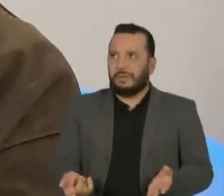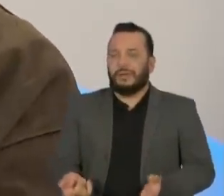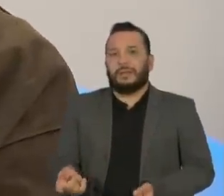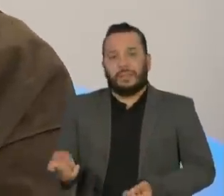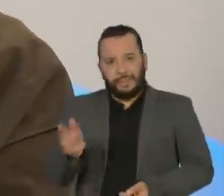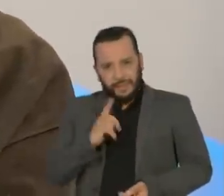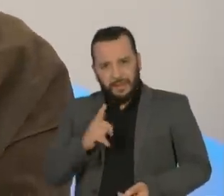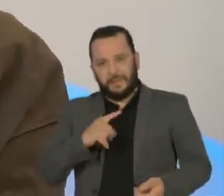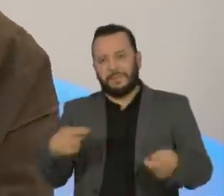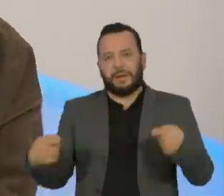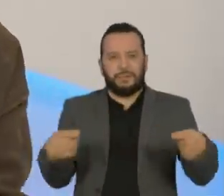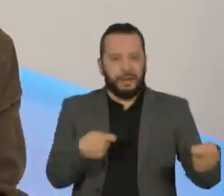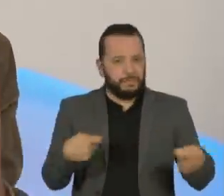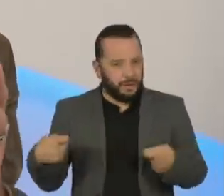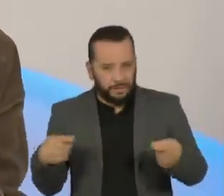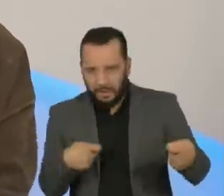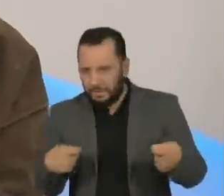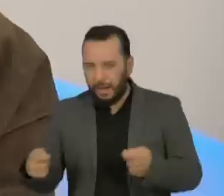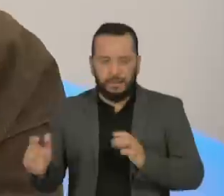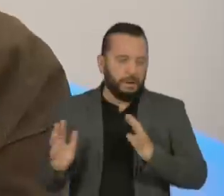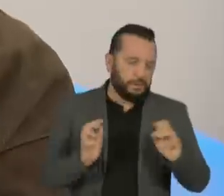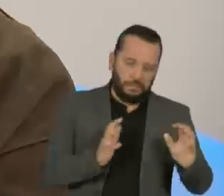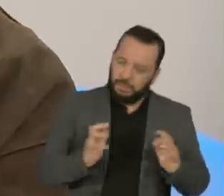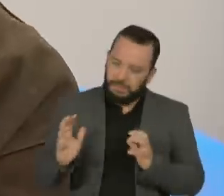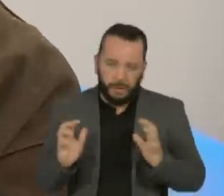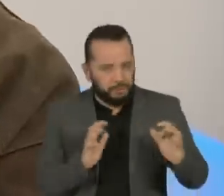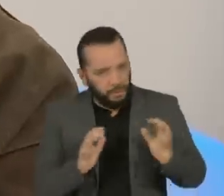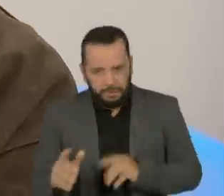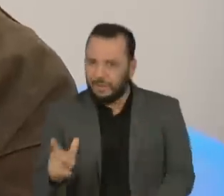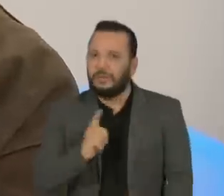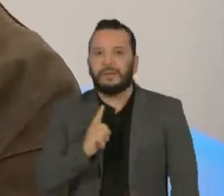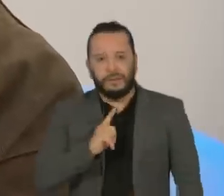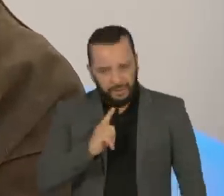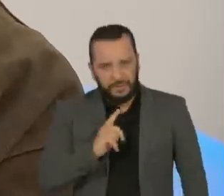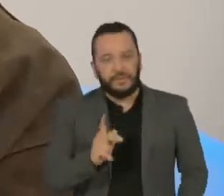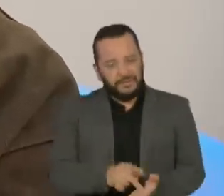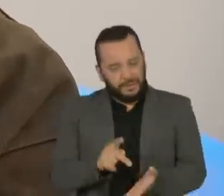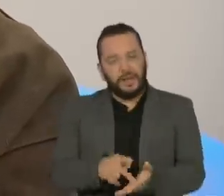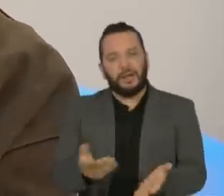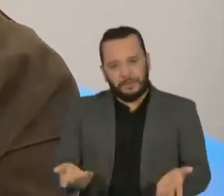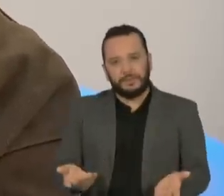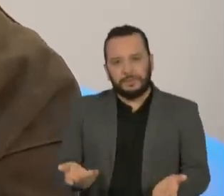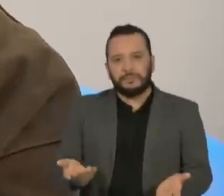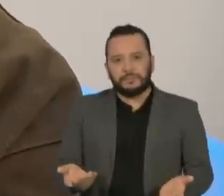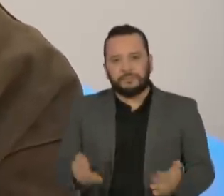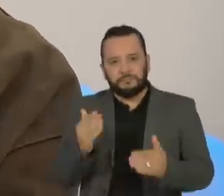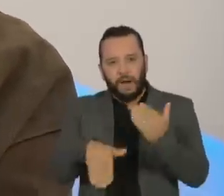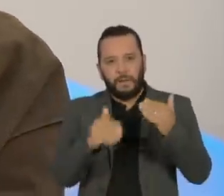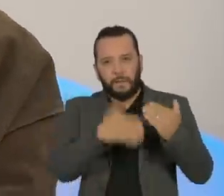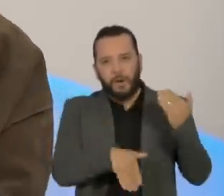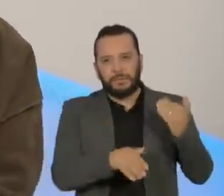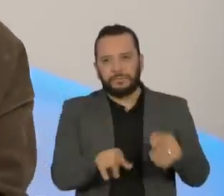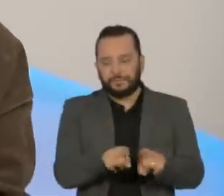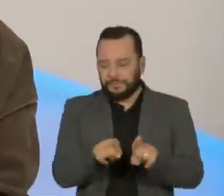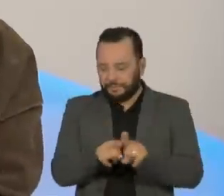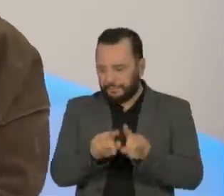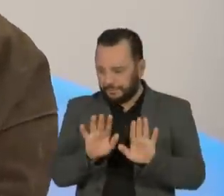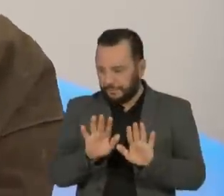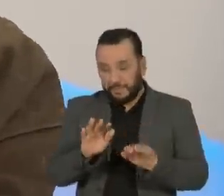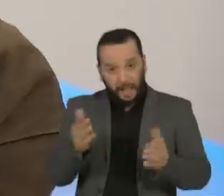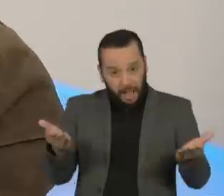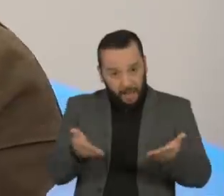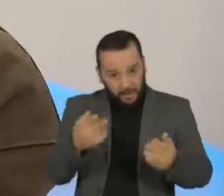embates e muitos entraves, tá? E muitos reveses mesmo. Agora é o seguinte, quando a gente vê, por exemplo, as